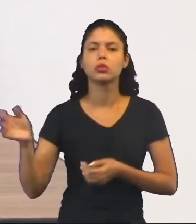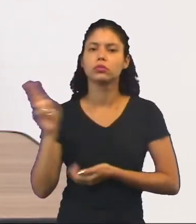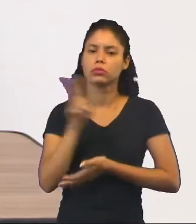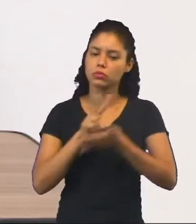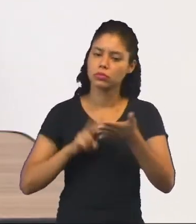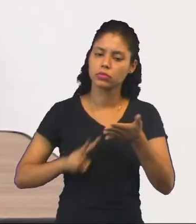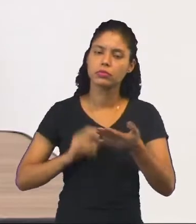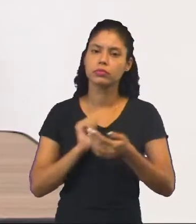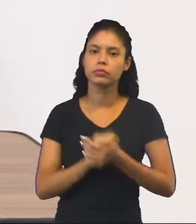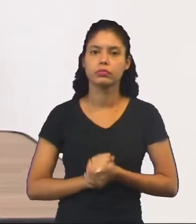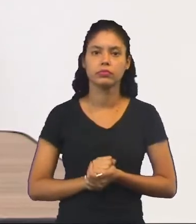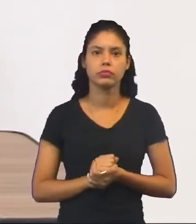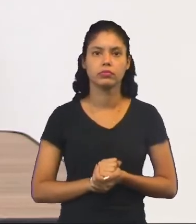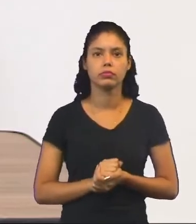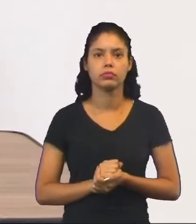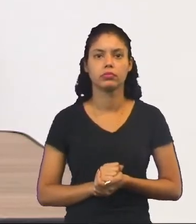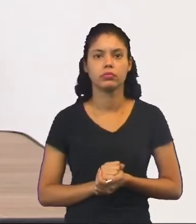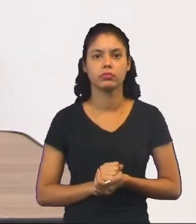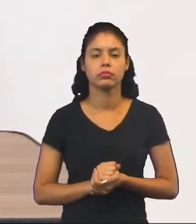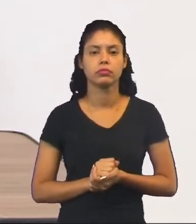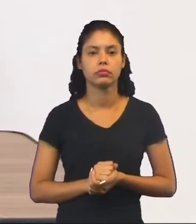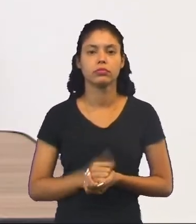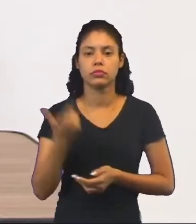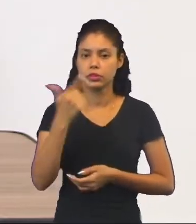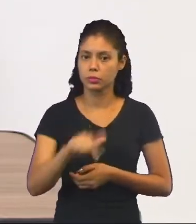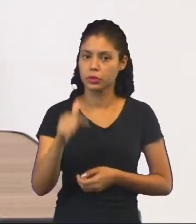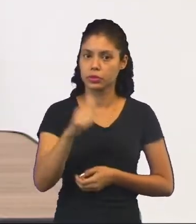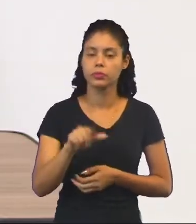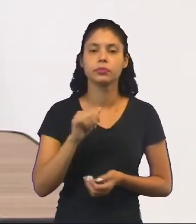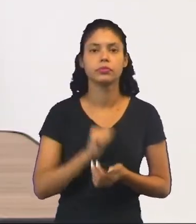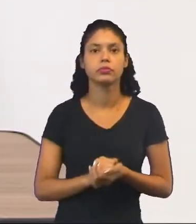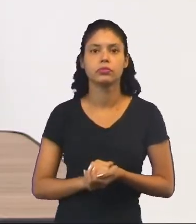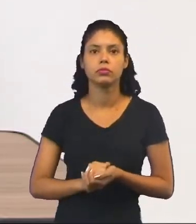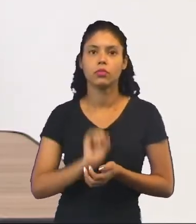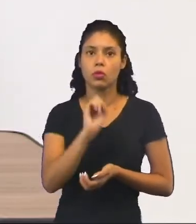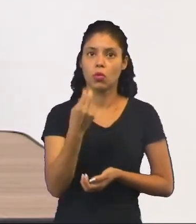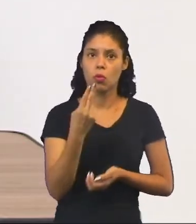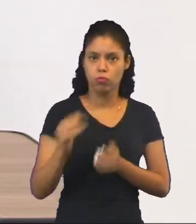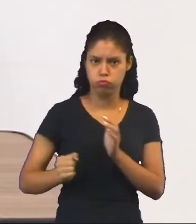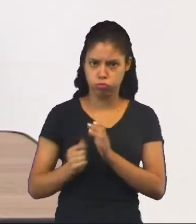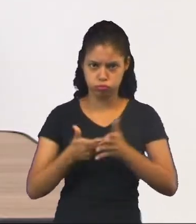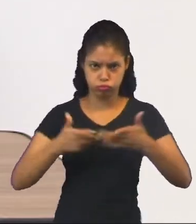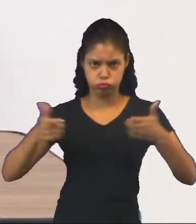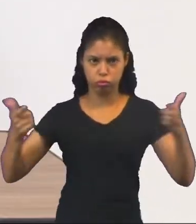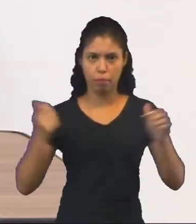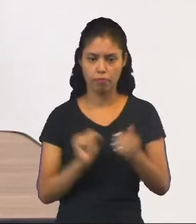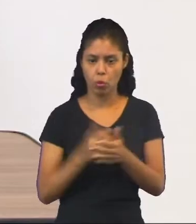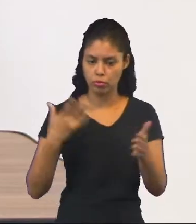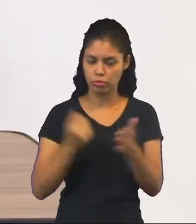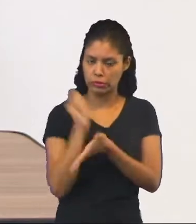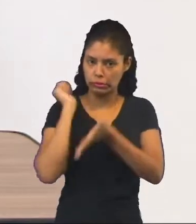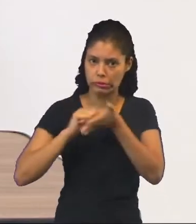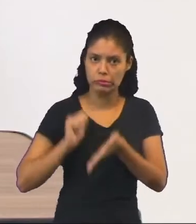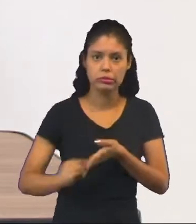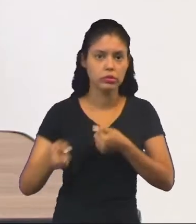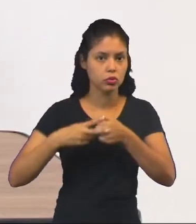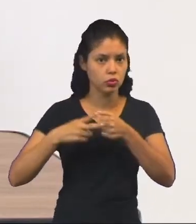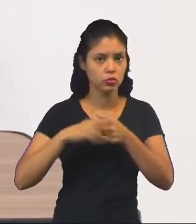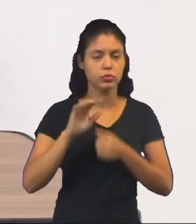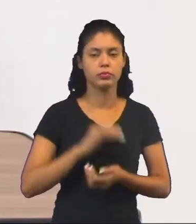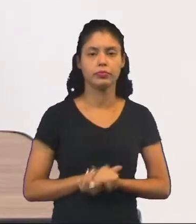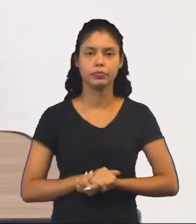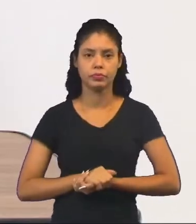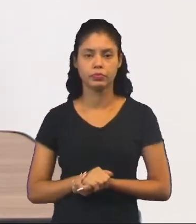conceito que a gente viu aí, tá? Essas repetições, ou exagero de verbos de enunciação numa escrita,